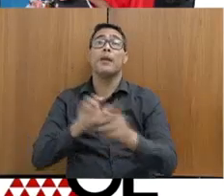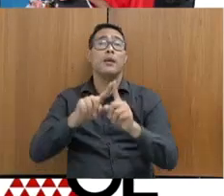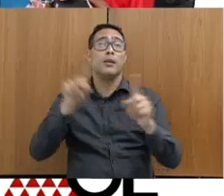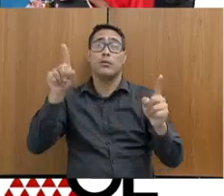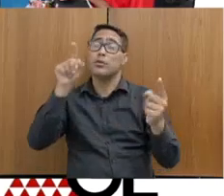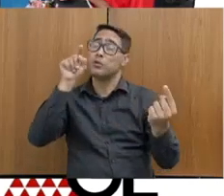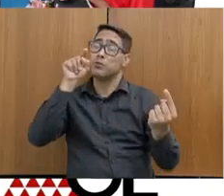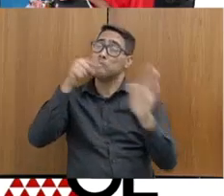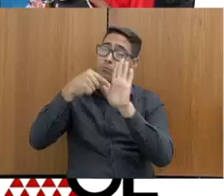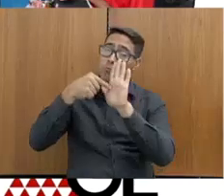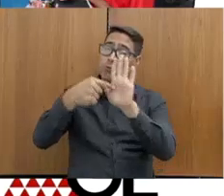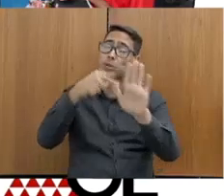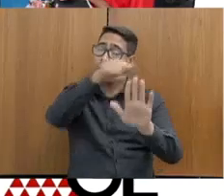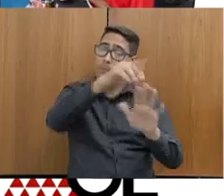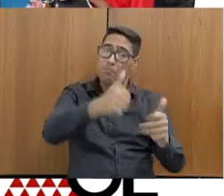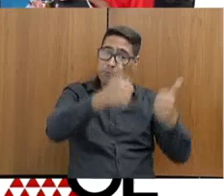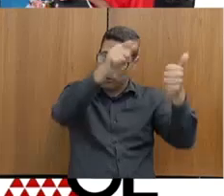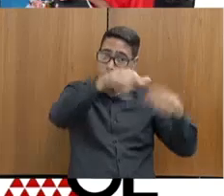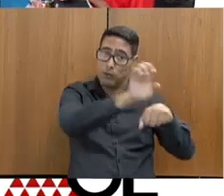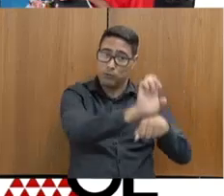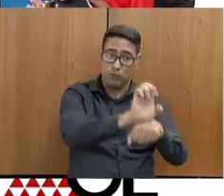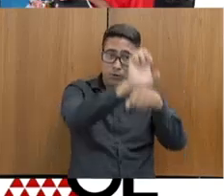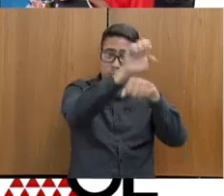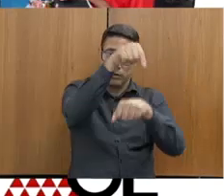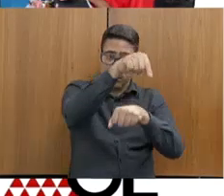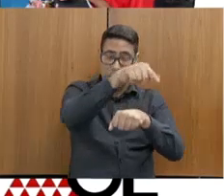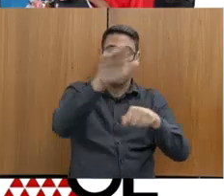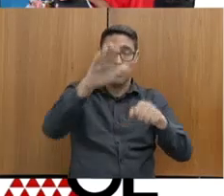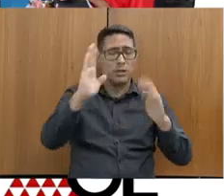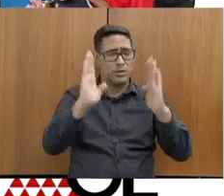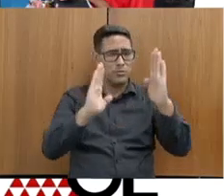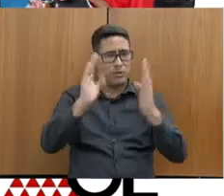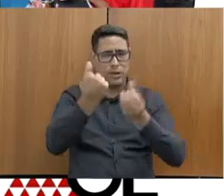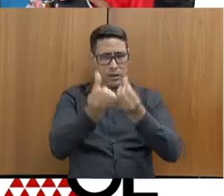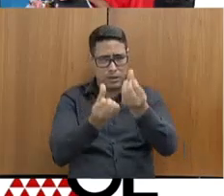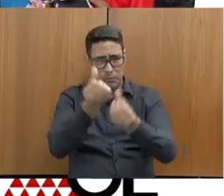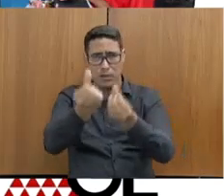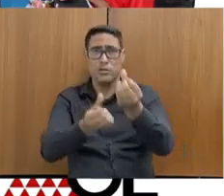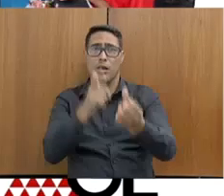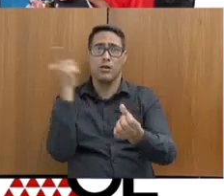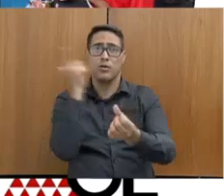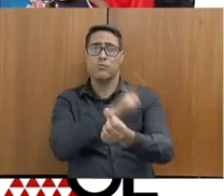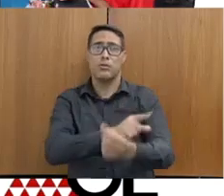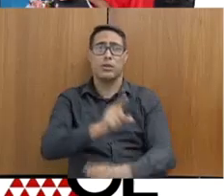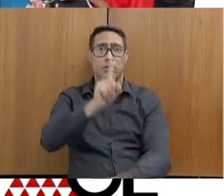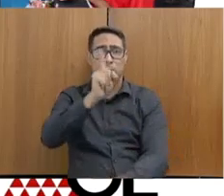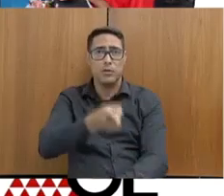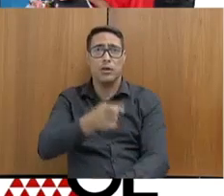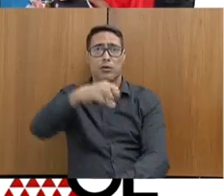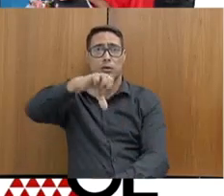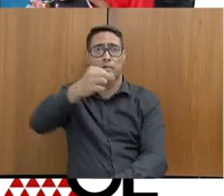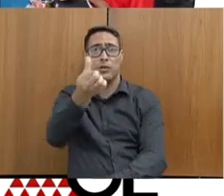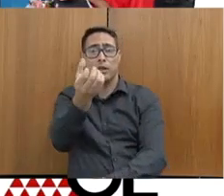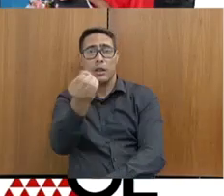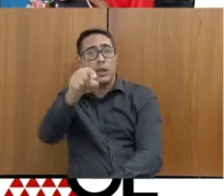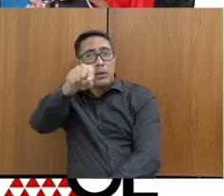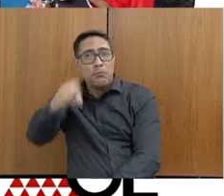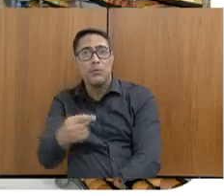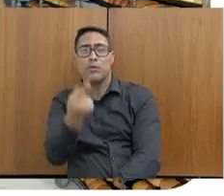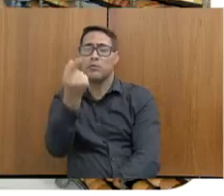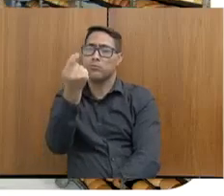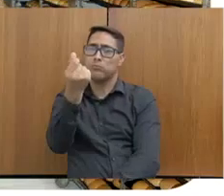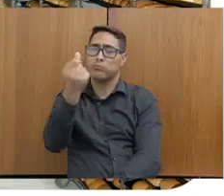se reverte também para o Estado. Então, hoje, o Estado, só nesse semestre, já arrecadou 1.960.000, aproximadamente, só com o trabalho do preso.